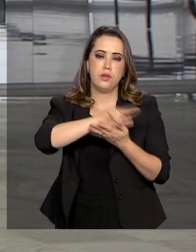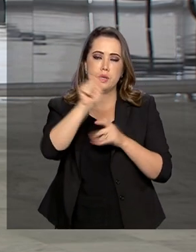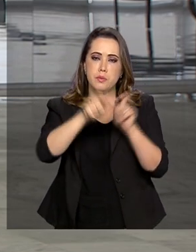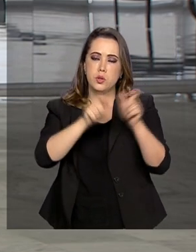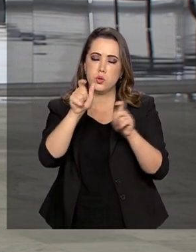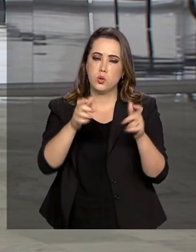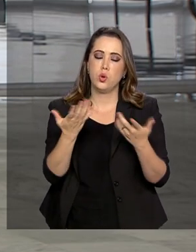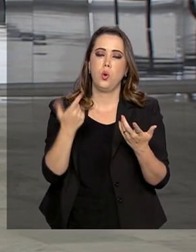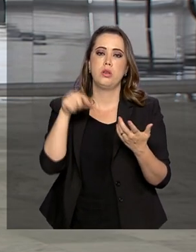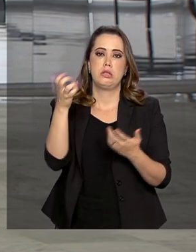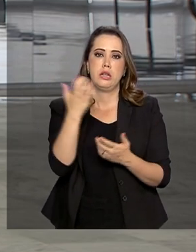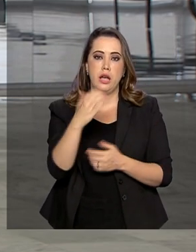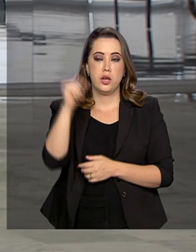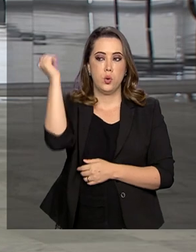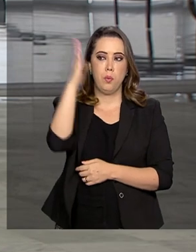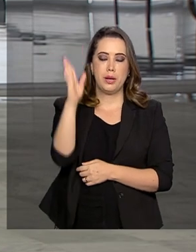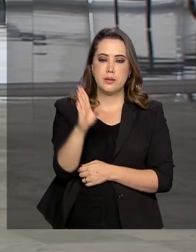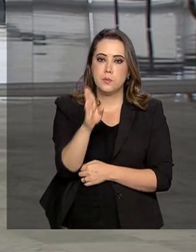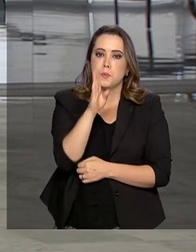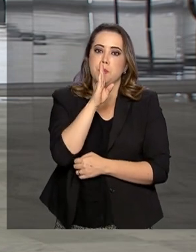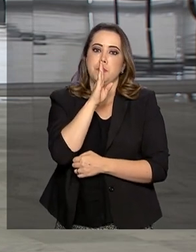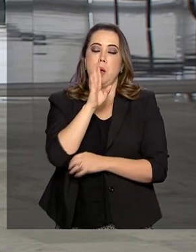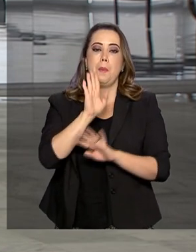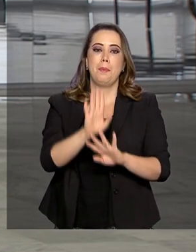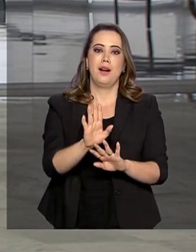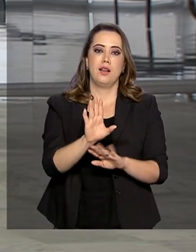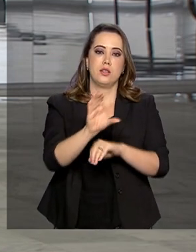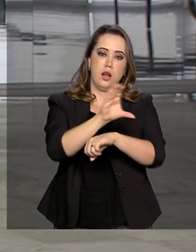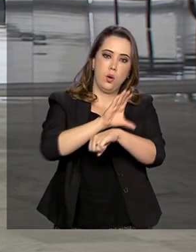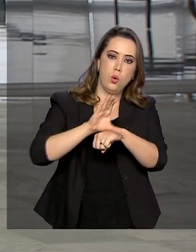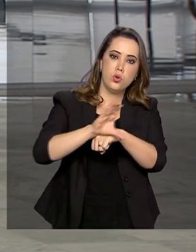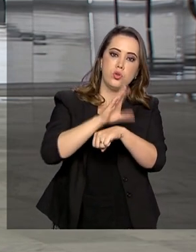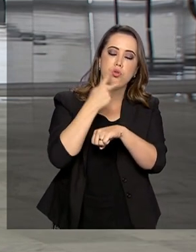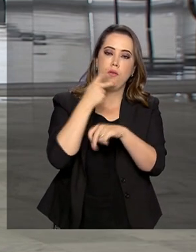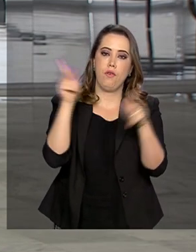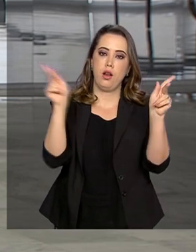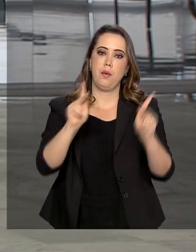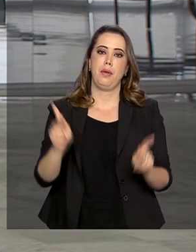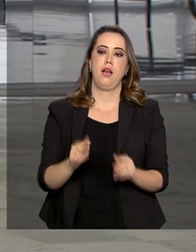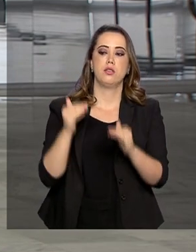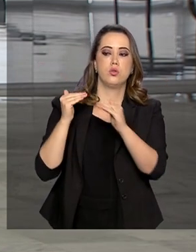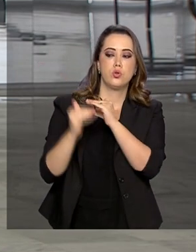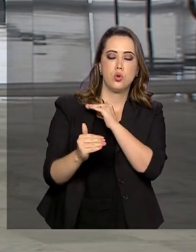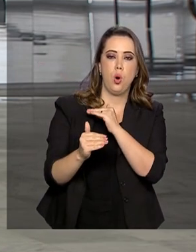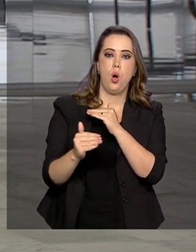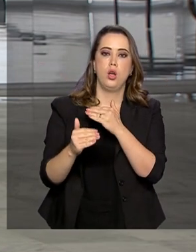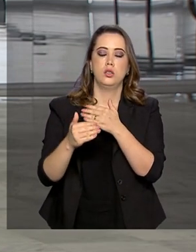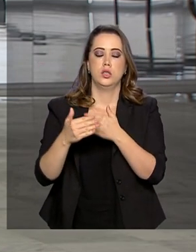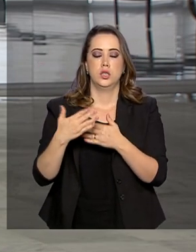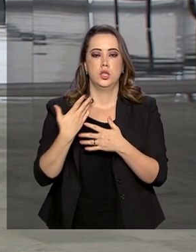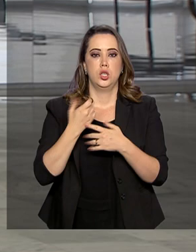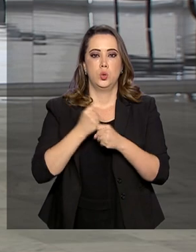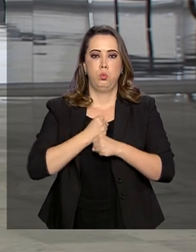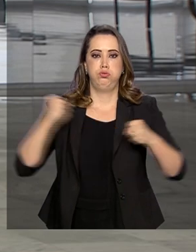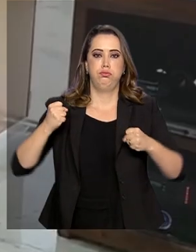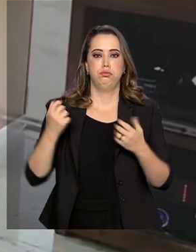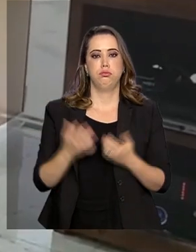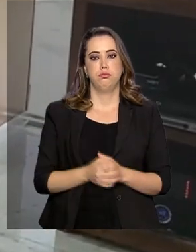esse assunto, mas destacou que a nossa Constituição, ela defende a paz e repudia o terrorismo. Vamos ver.